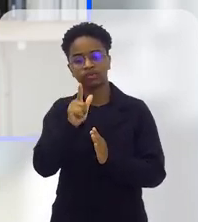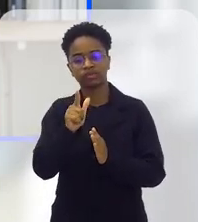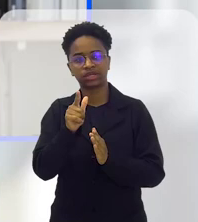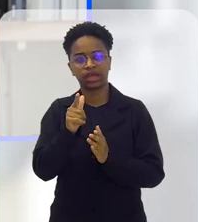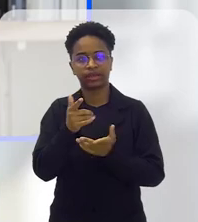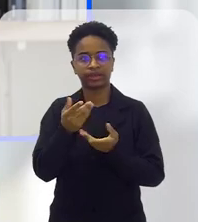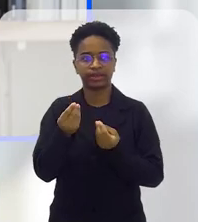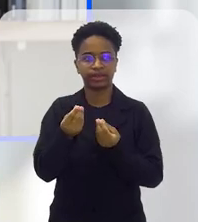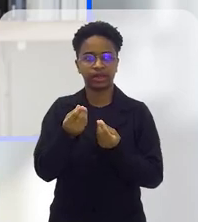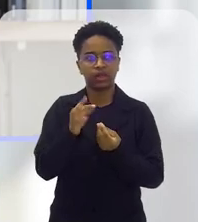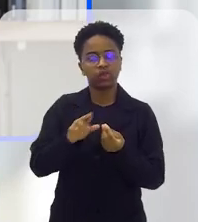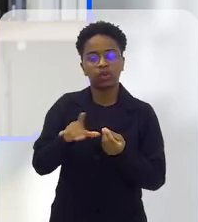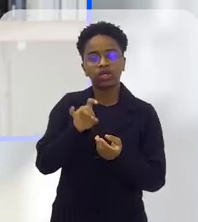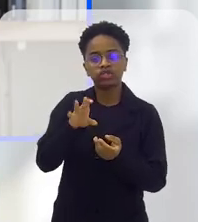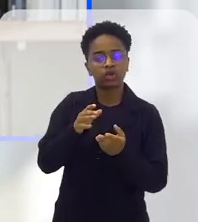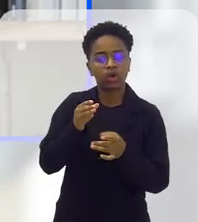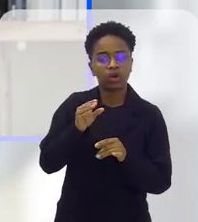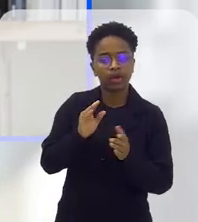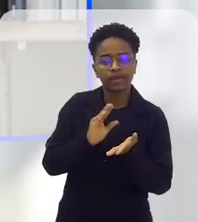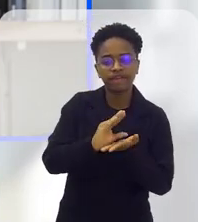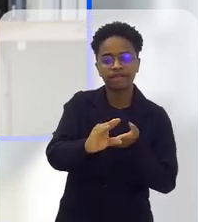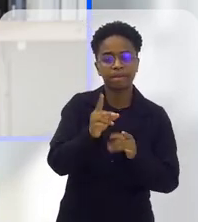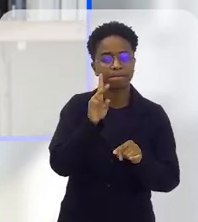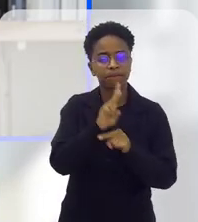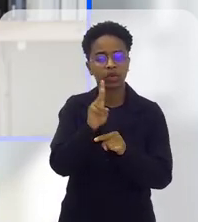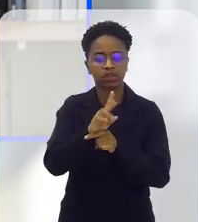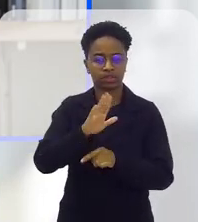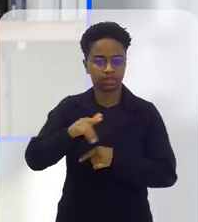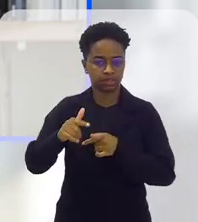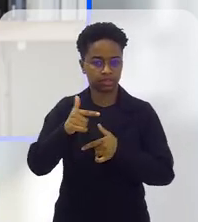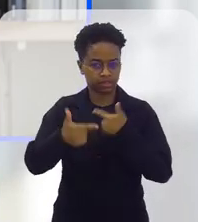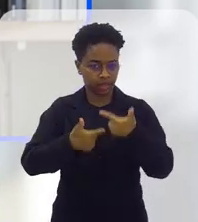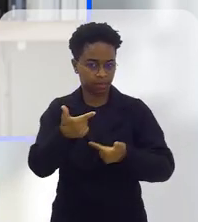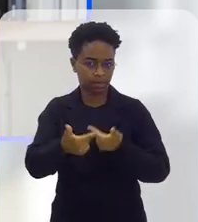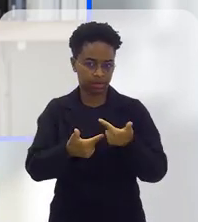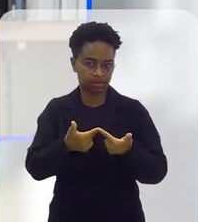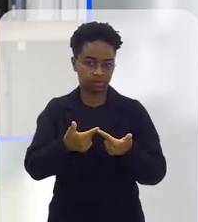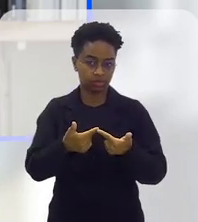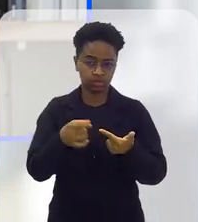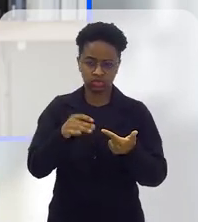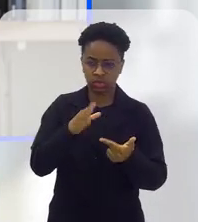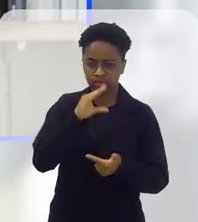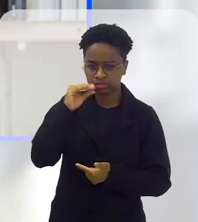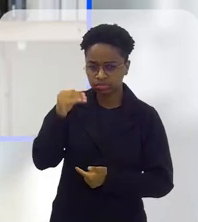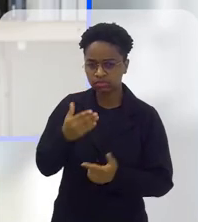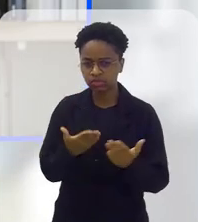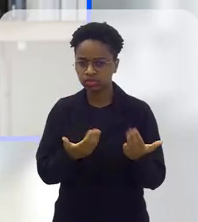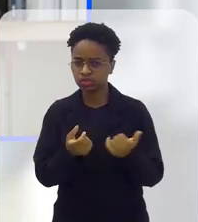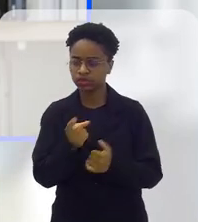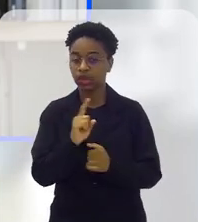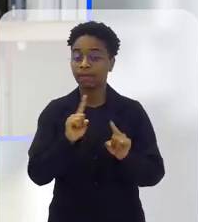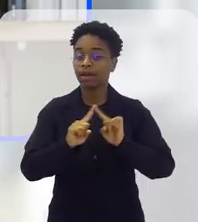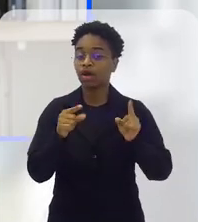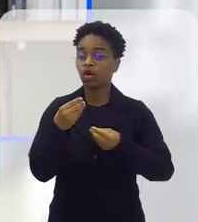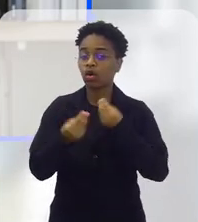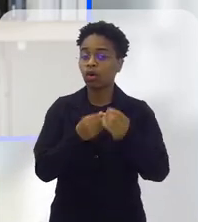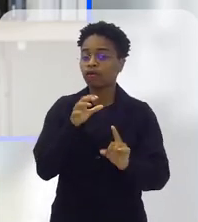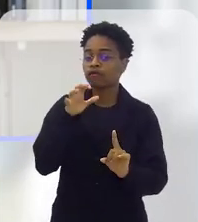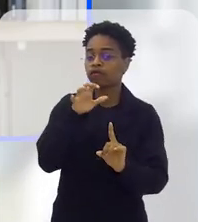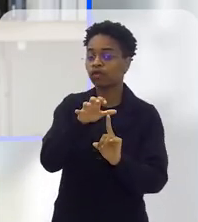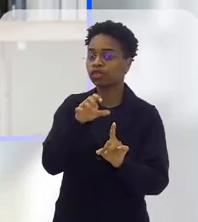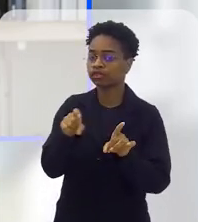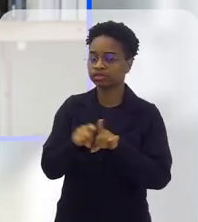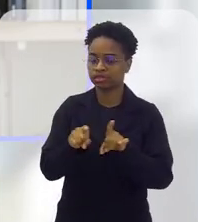investir na proteção do trabalho, né? Não só para os adolescentes, para os jovens. Como que isso